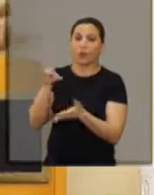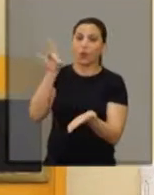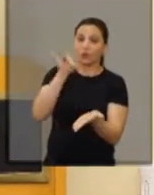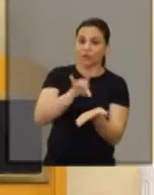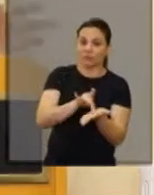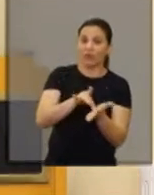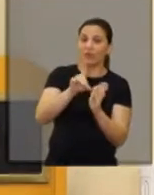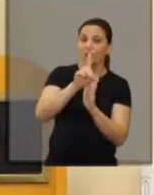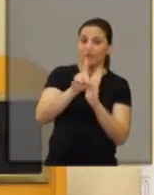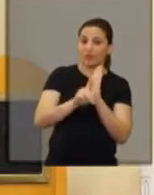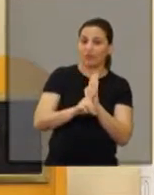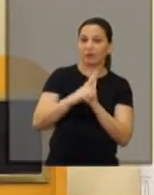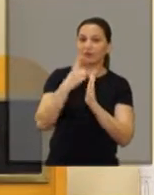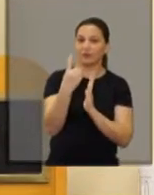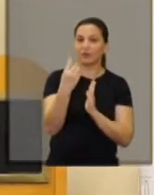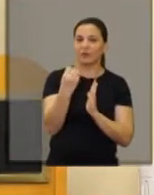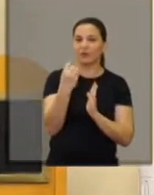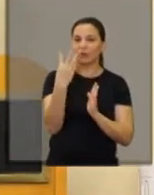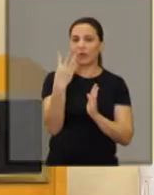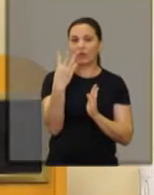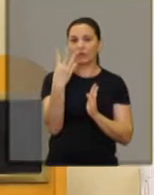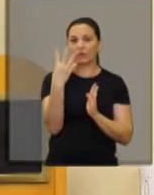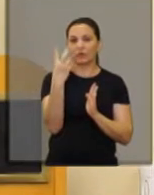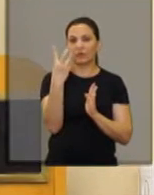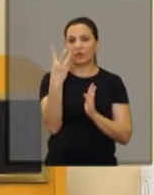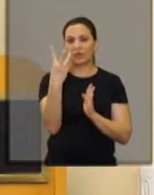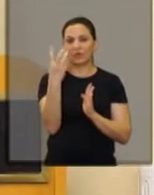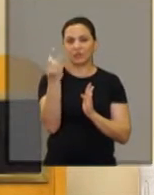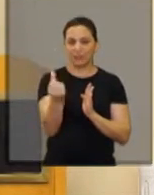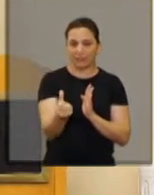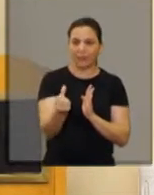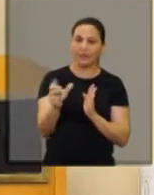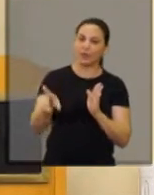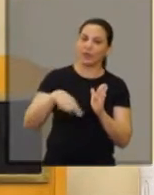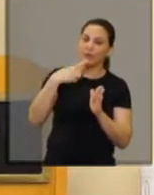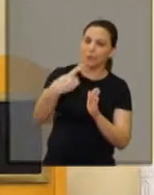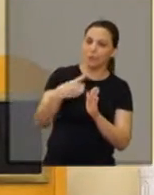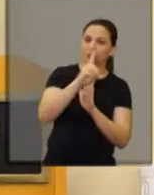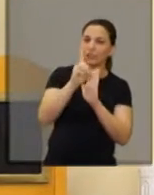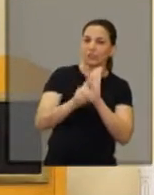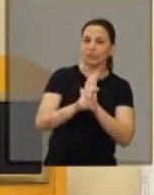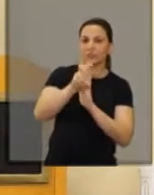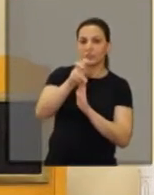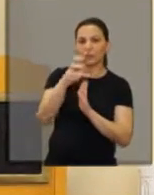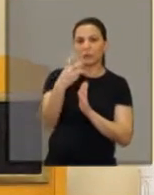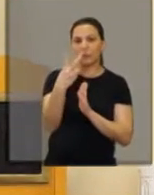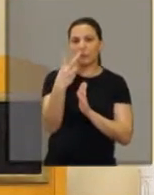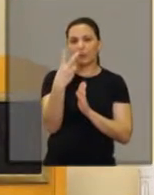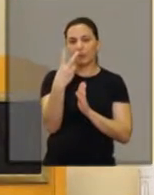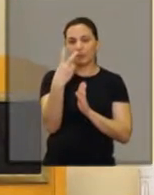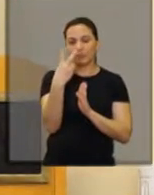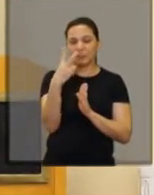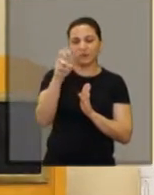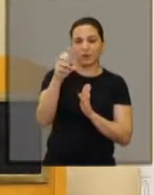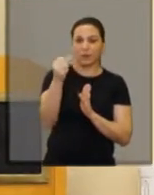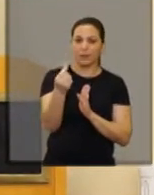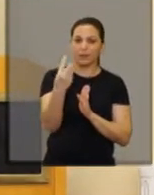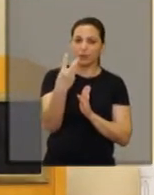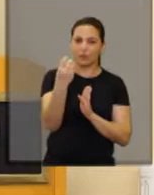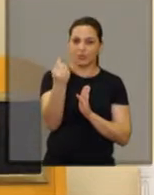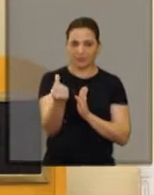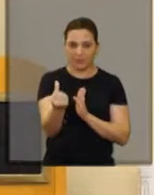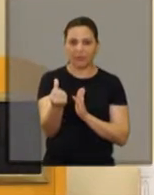oficializada pelo Decreto 10.436 e regulamentada pelo Decreto 5626, como língua de